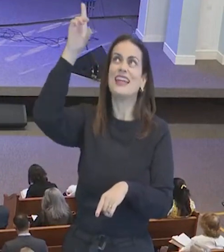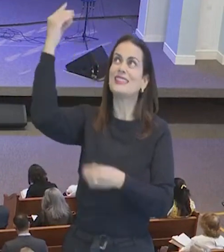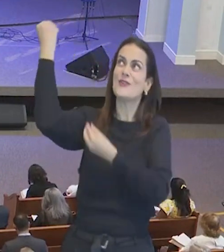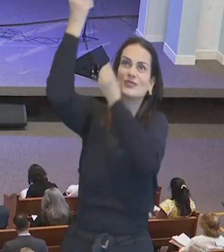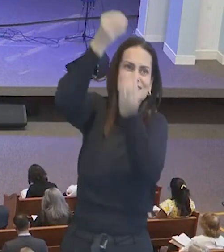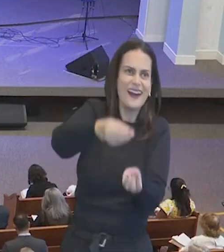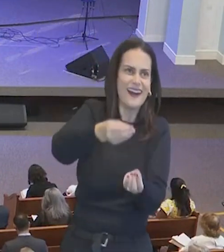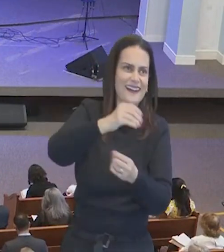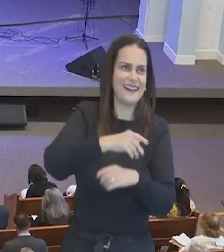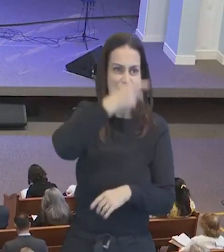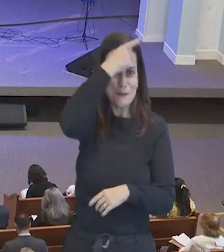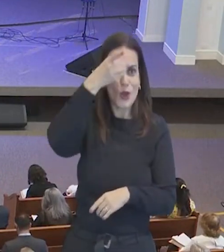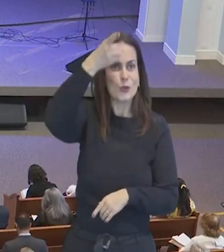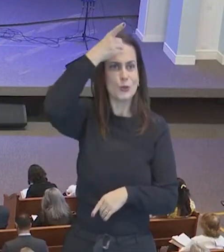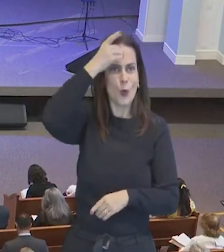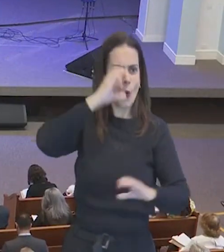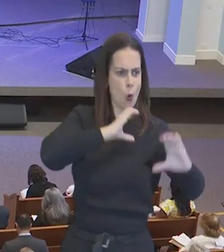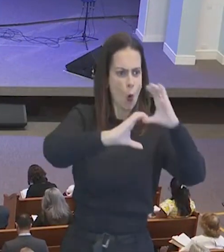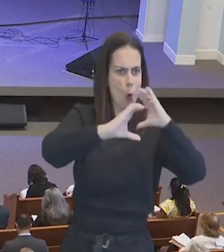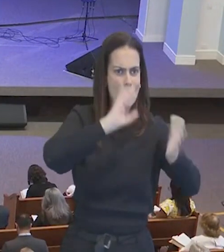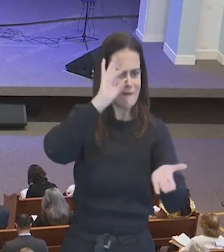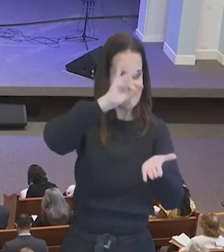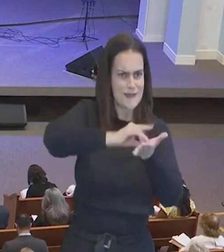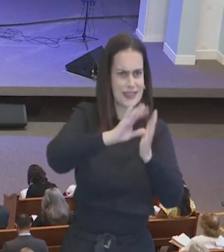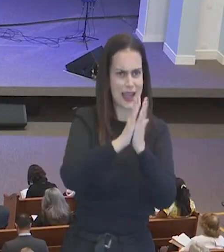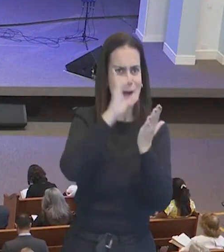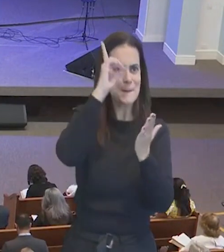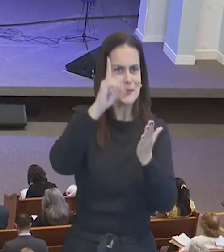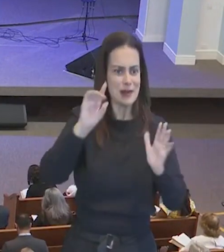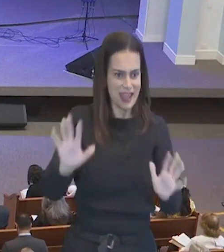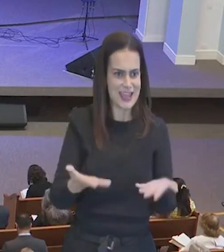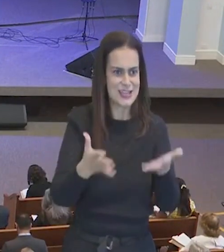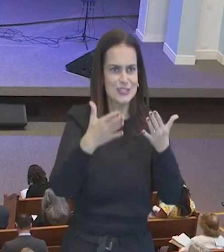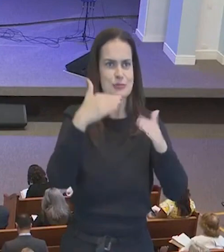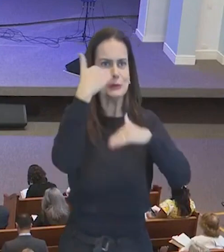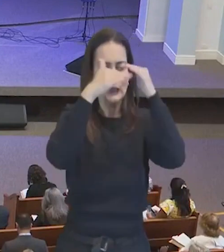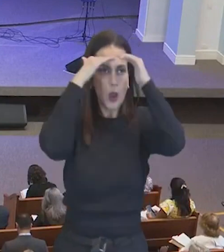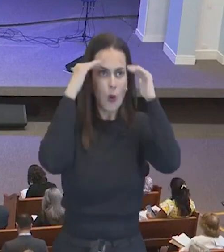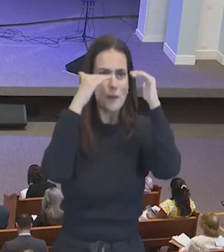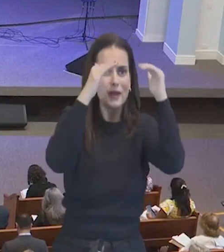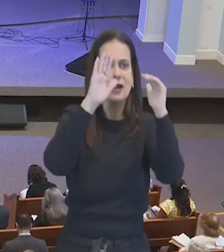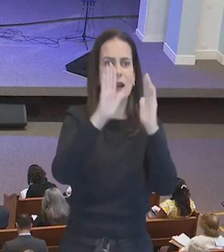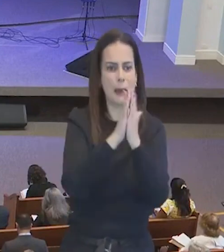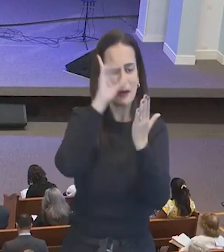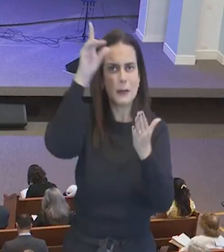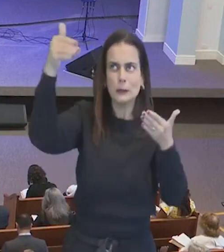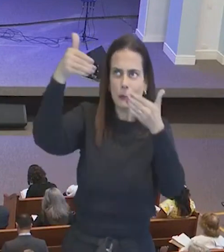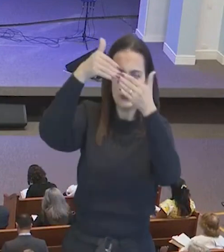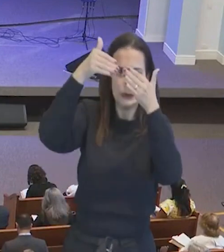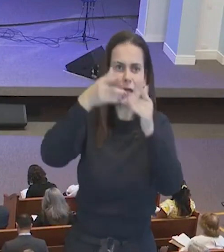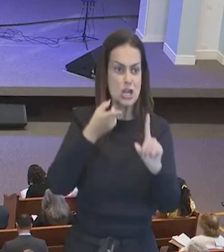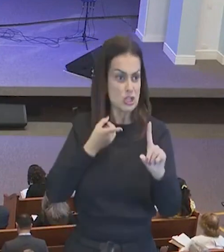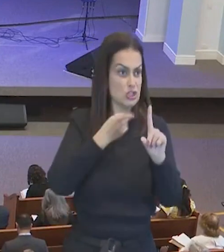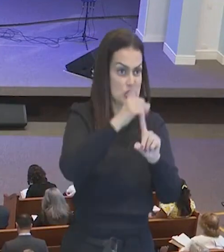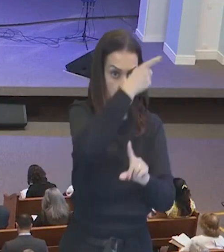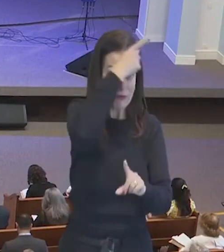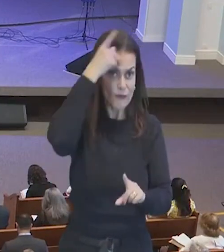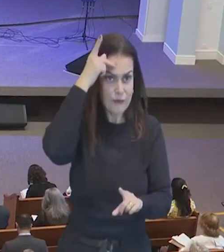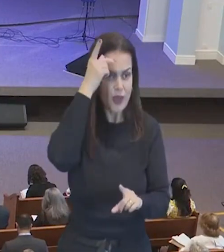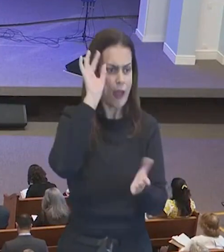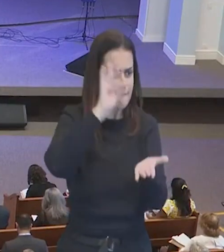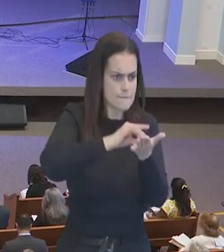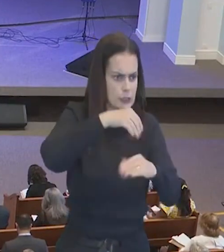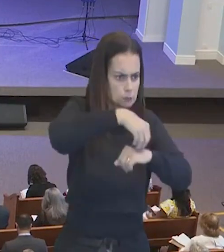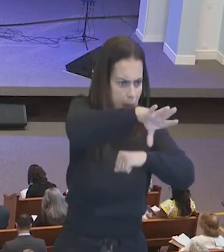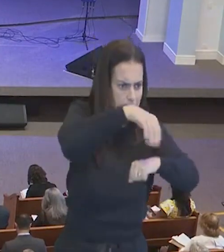as pessoas com esse dom, comunicam verdades bíblicas, estimulam maior obediência, a palavra de Deus, desafiam os ouvintes, com as verdades das